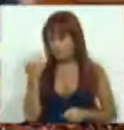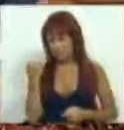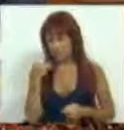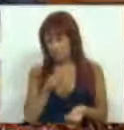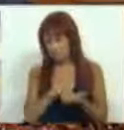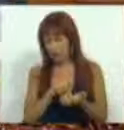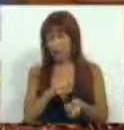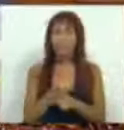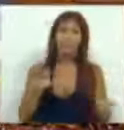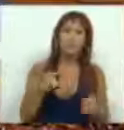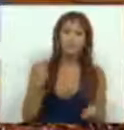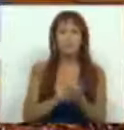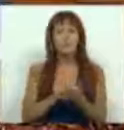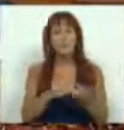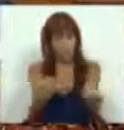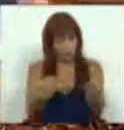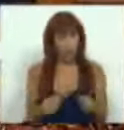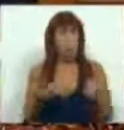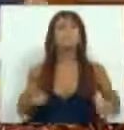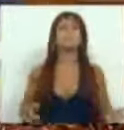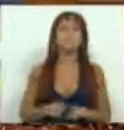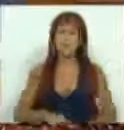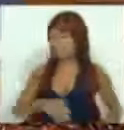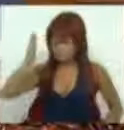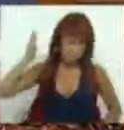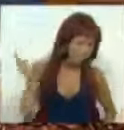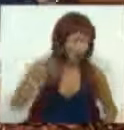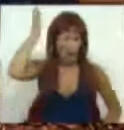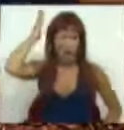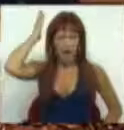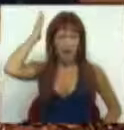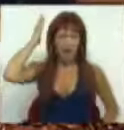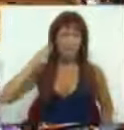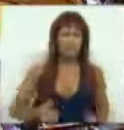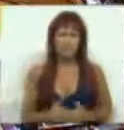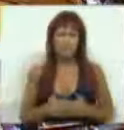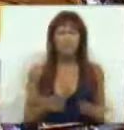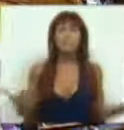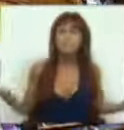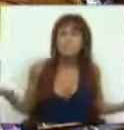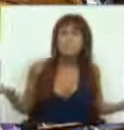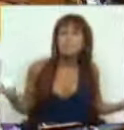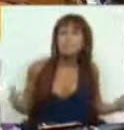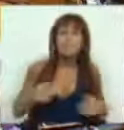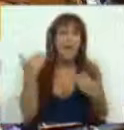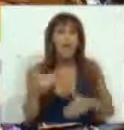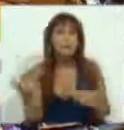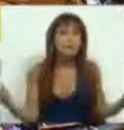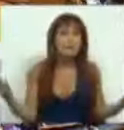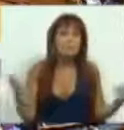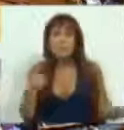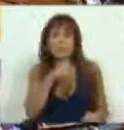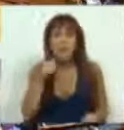crocodilo. Pois a agenda que nos é apresentada é impiedosa e, afinal, sem limites